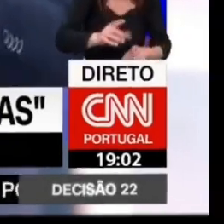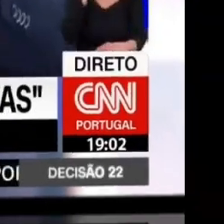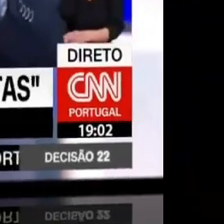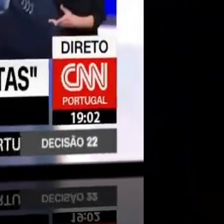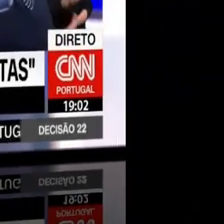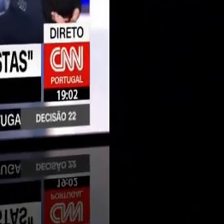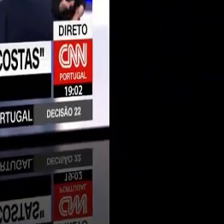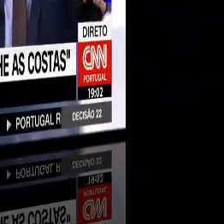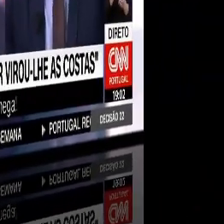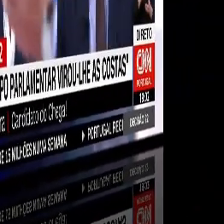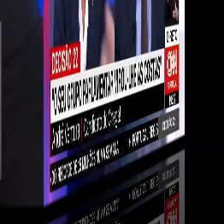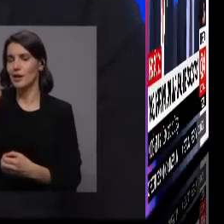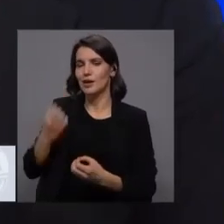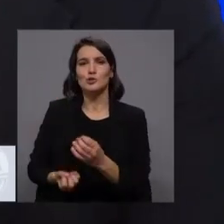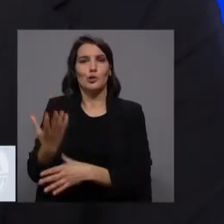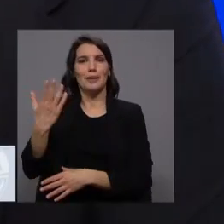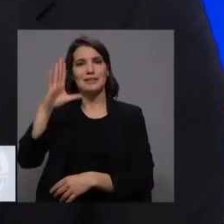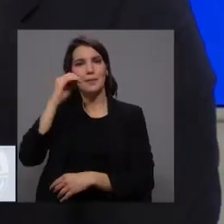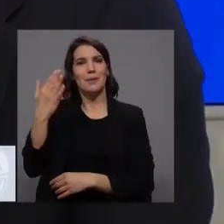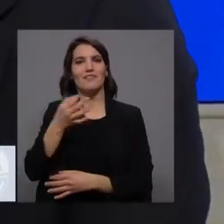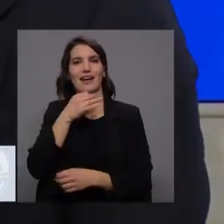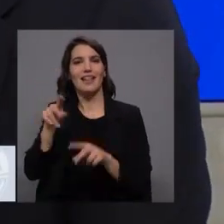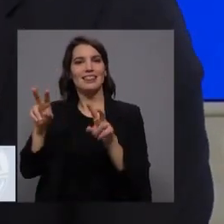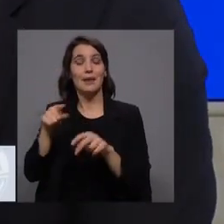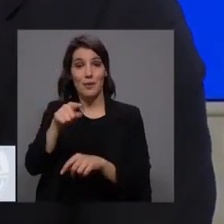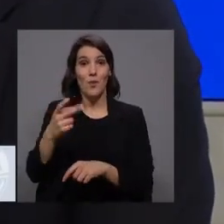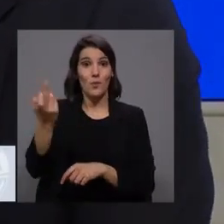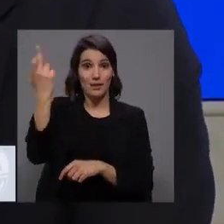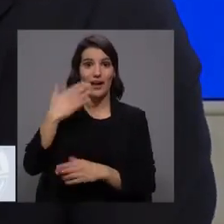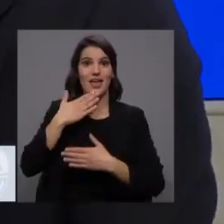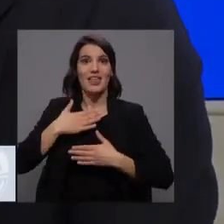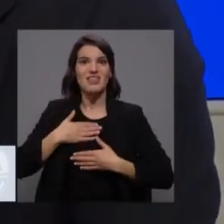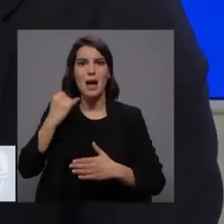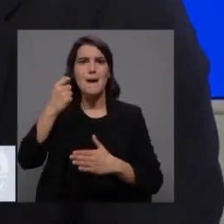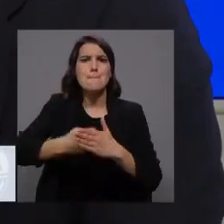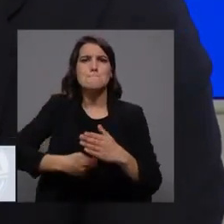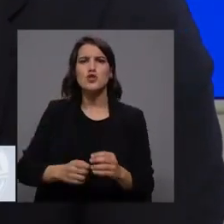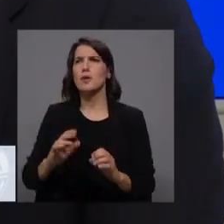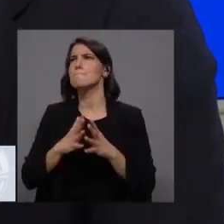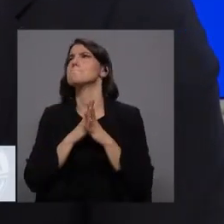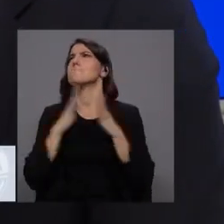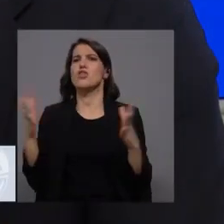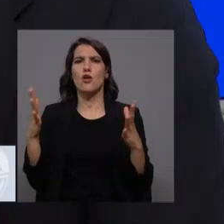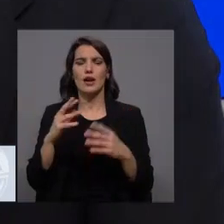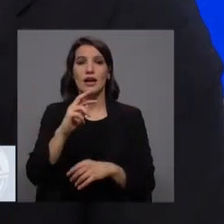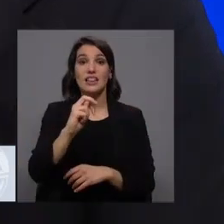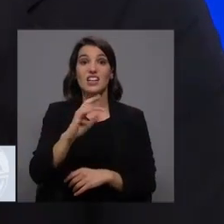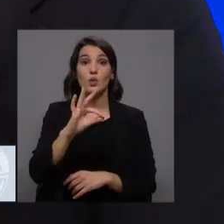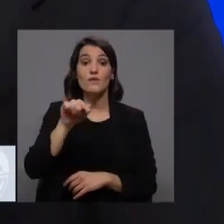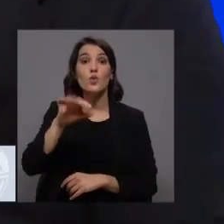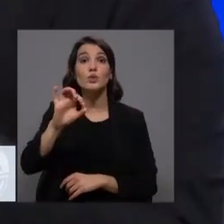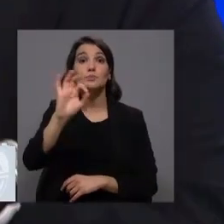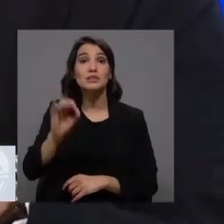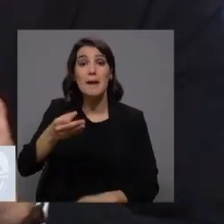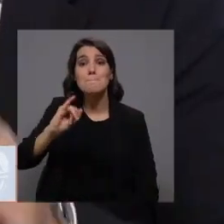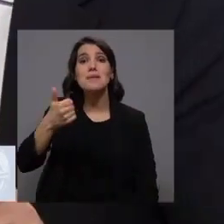e a falta de legitimidade na política que... O primeiro-ministro nos deu o ano passado a maior carga fiscal da história. 34,8% do PIB.